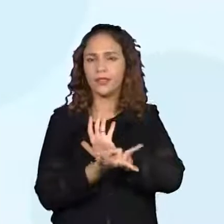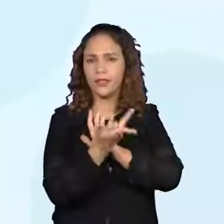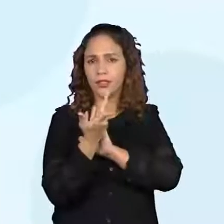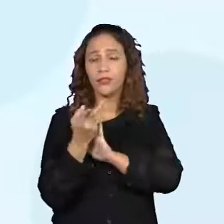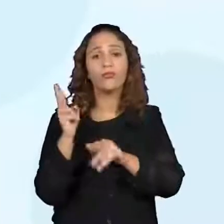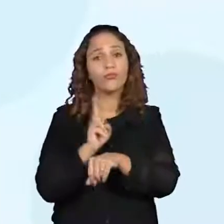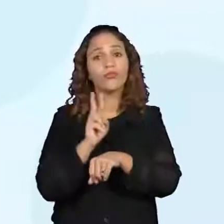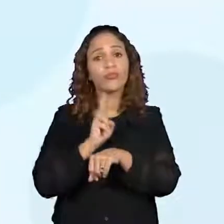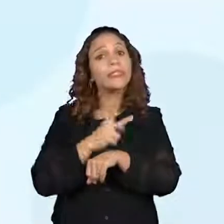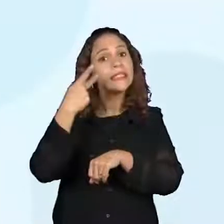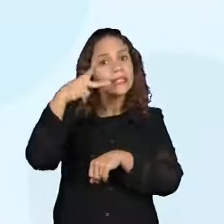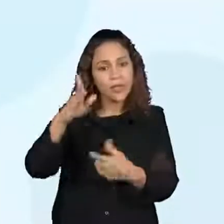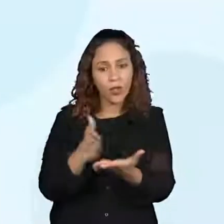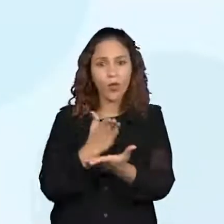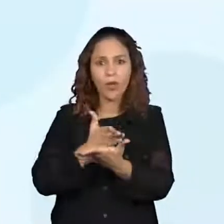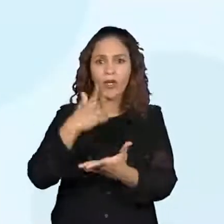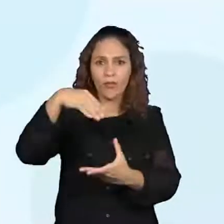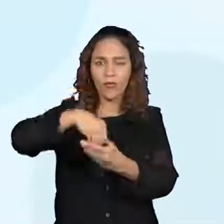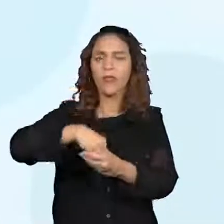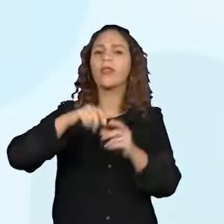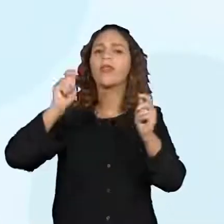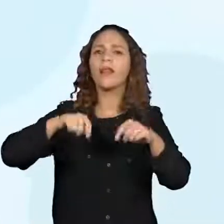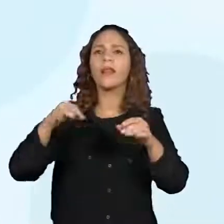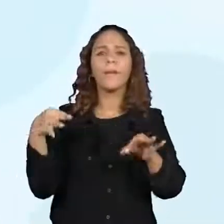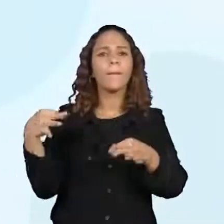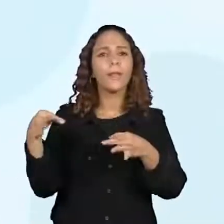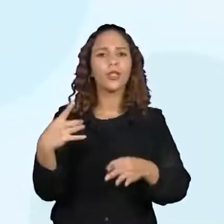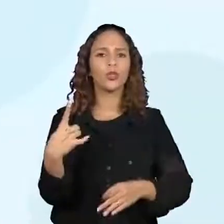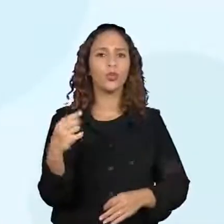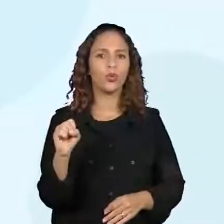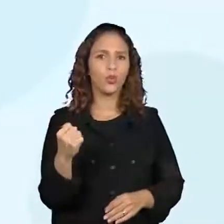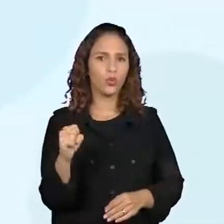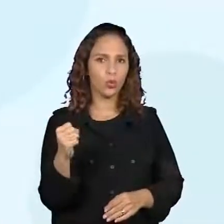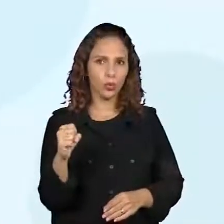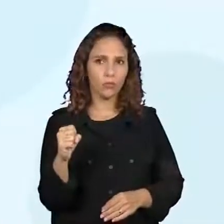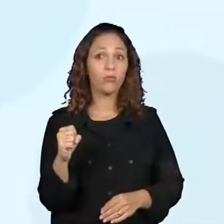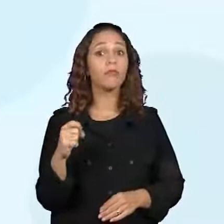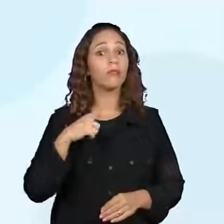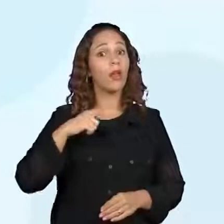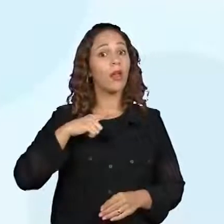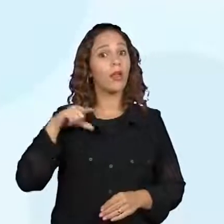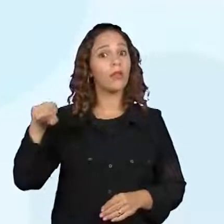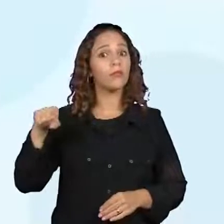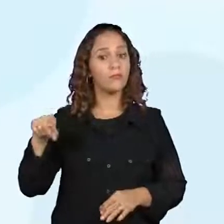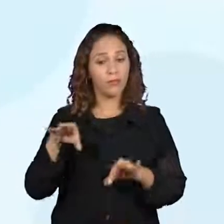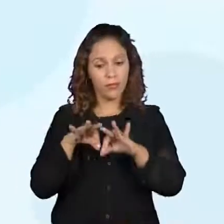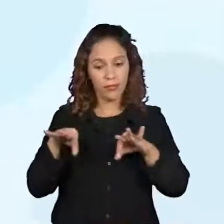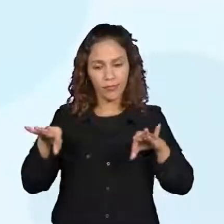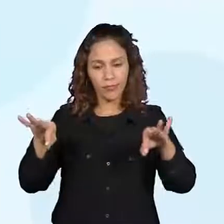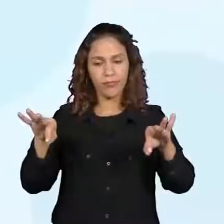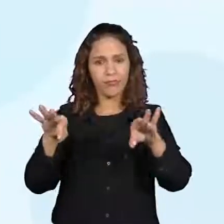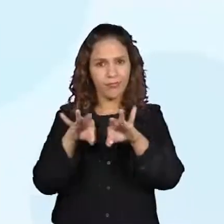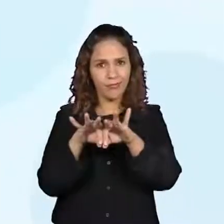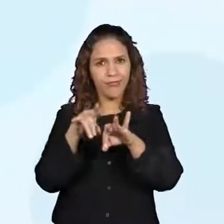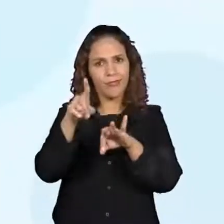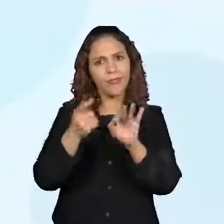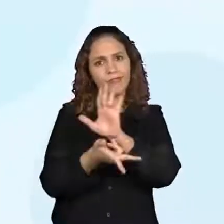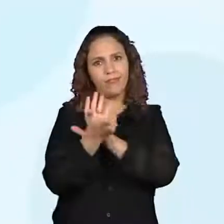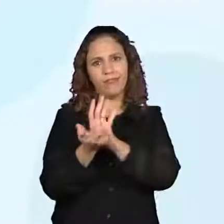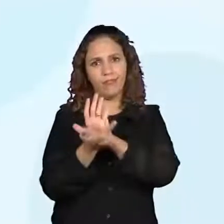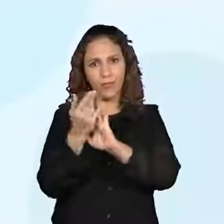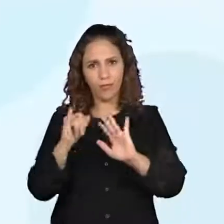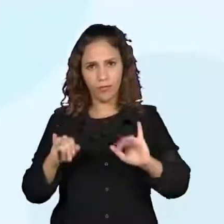Aí, no próprio manual de vocês, na página 18, tem um espaço reservado. Mas vocês podem também